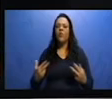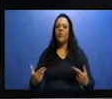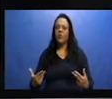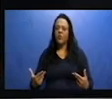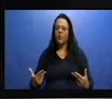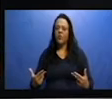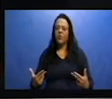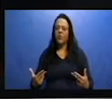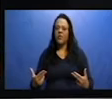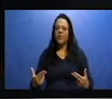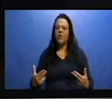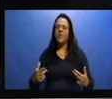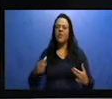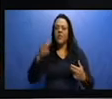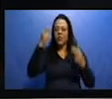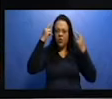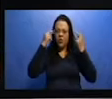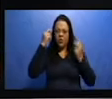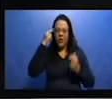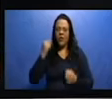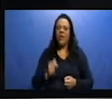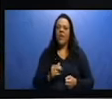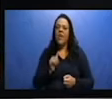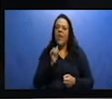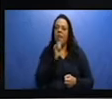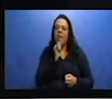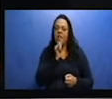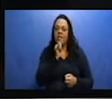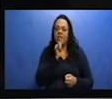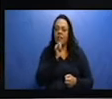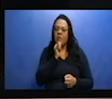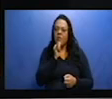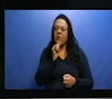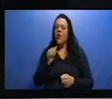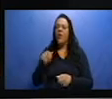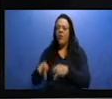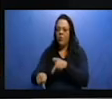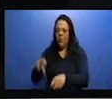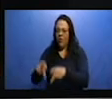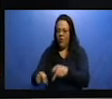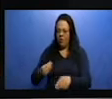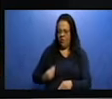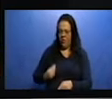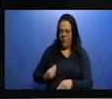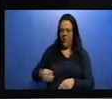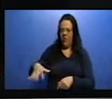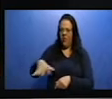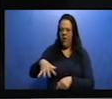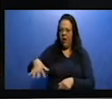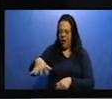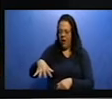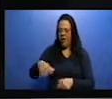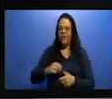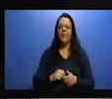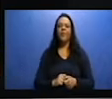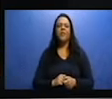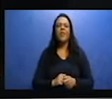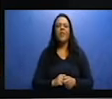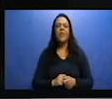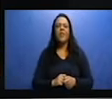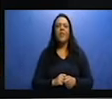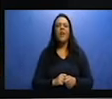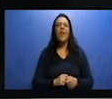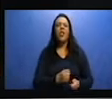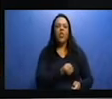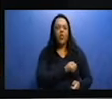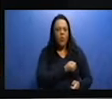seja, uma quantidade significativa de pessoas vivendo em uma área, tem um determinado número de habitantes, tem